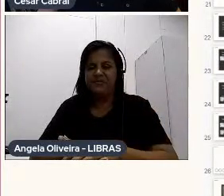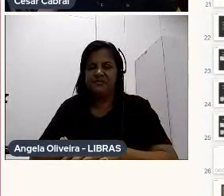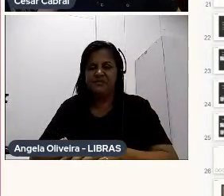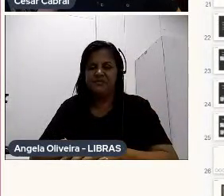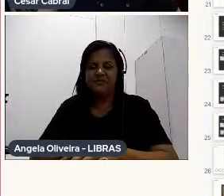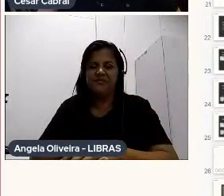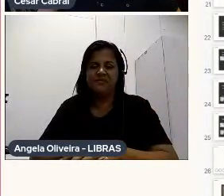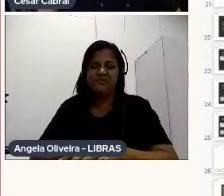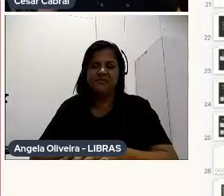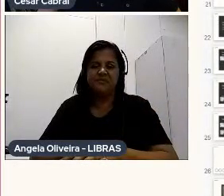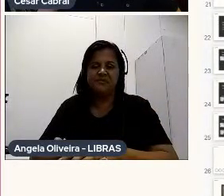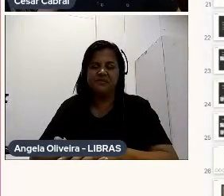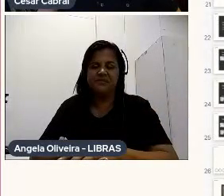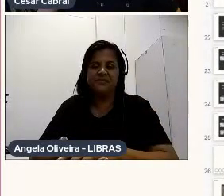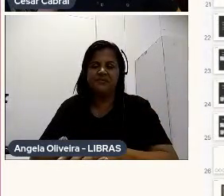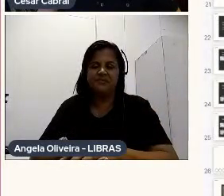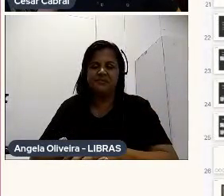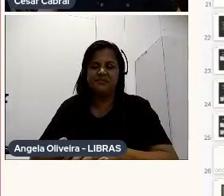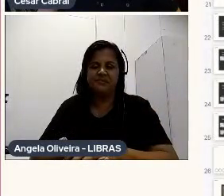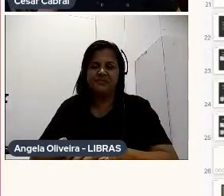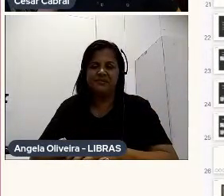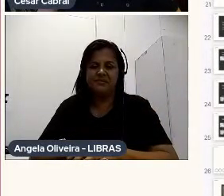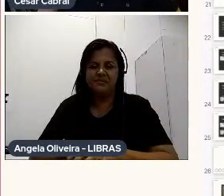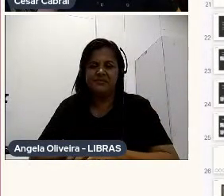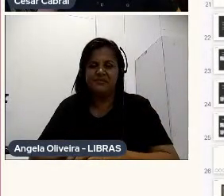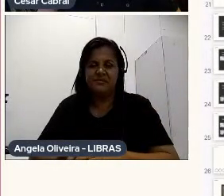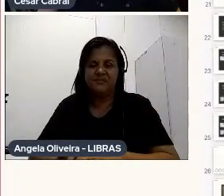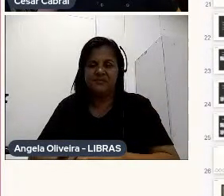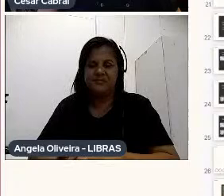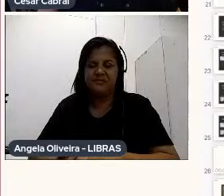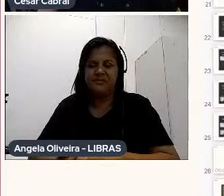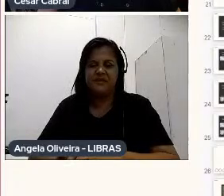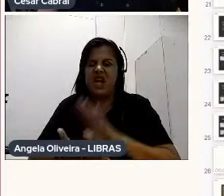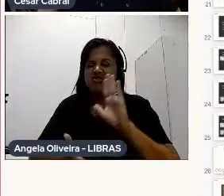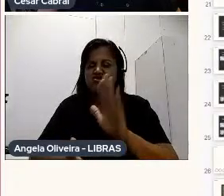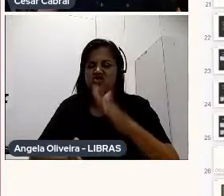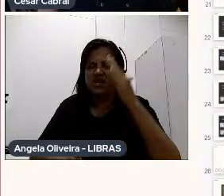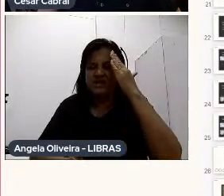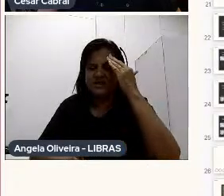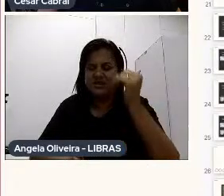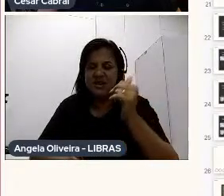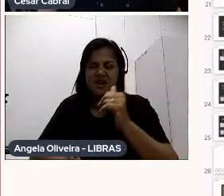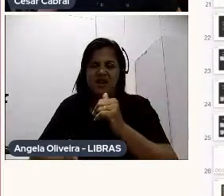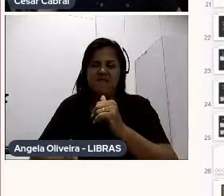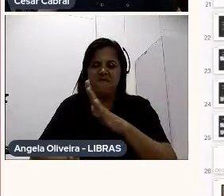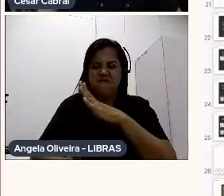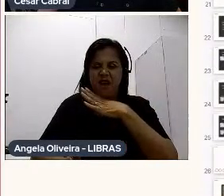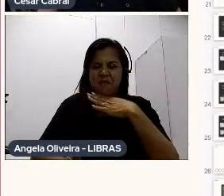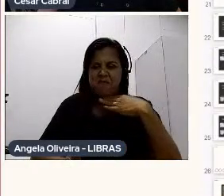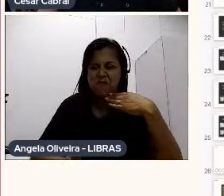Bob Cuspe Já se sabe Quando ele vai morrer